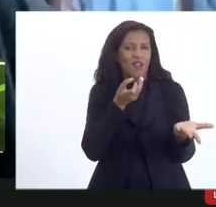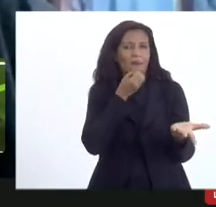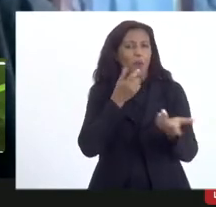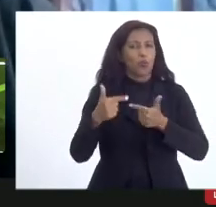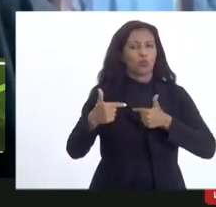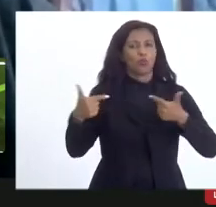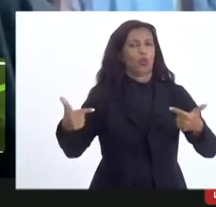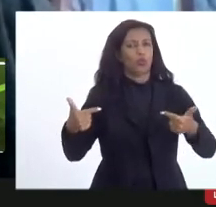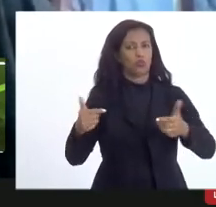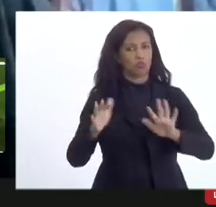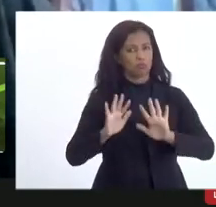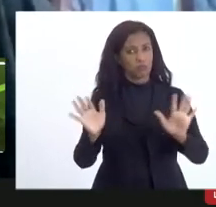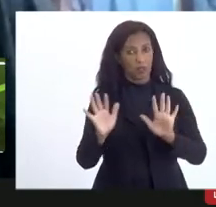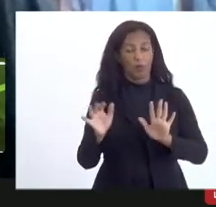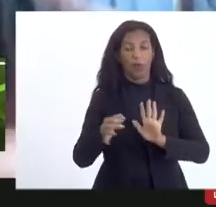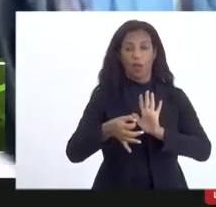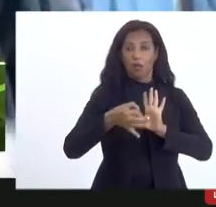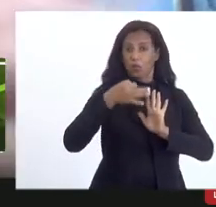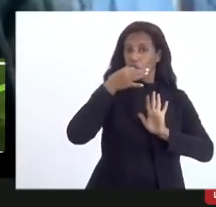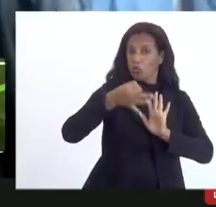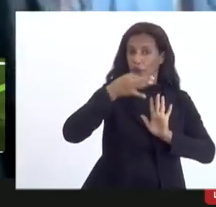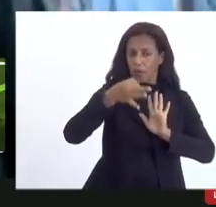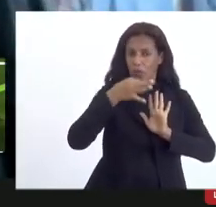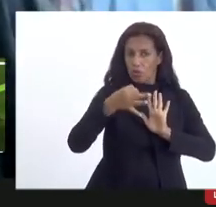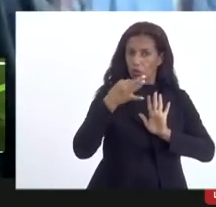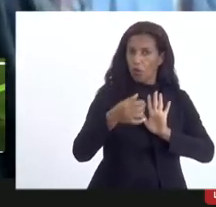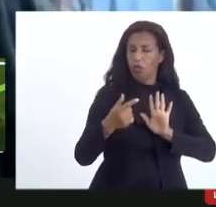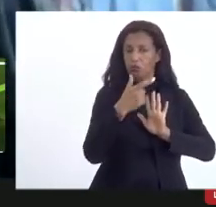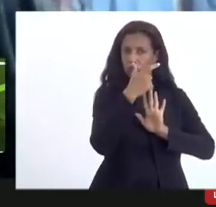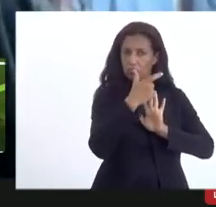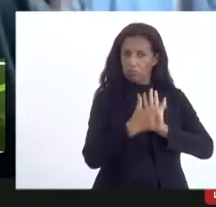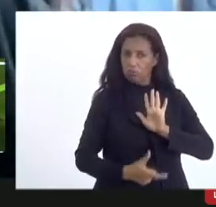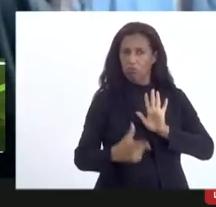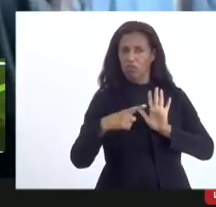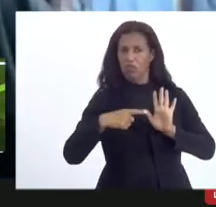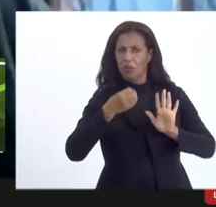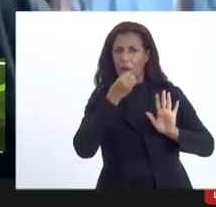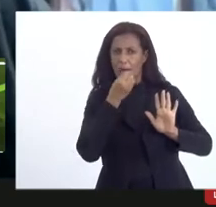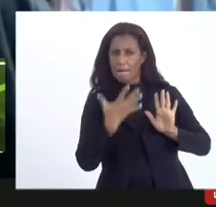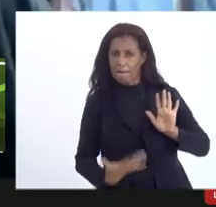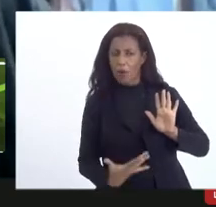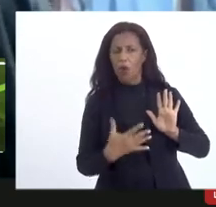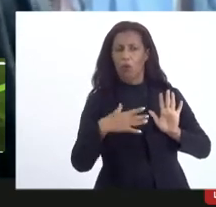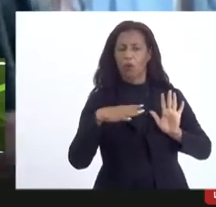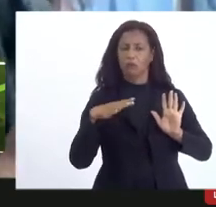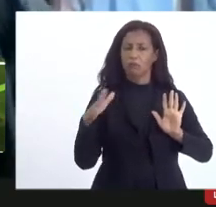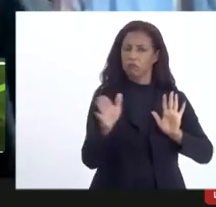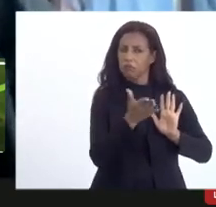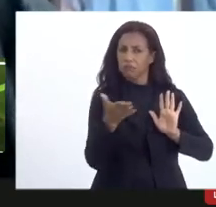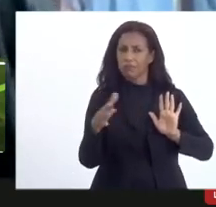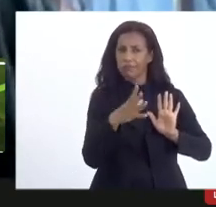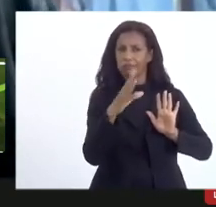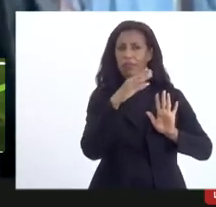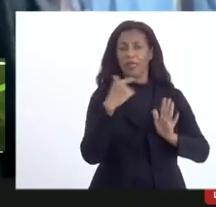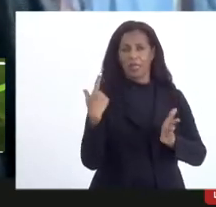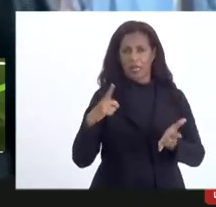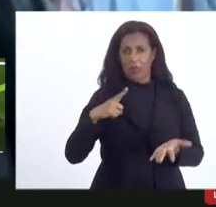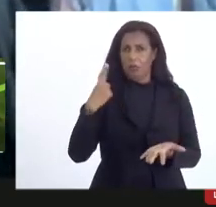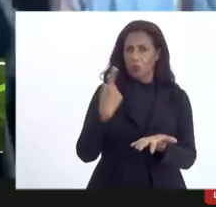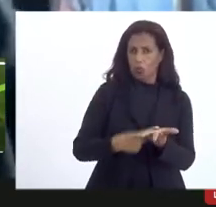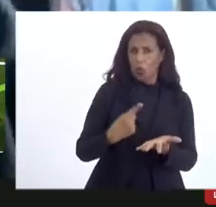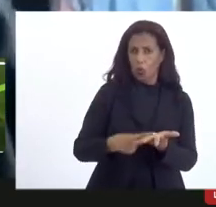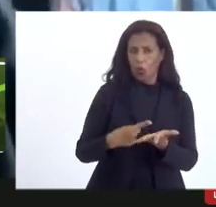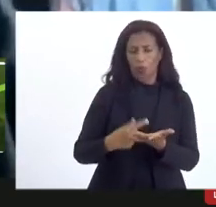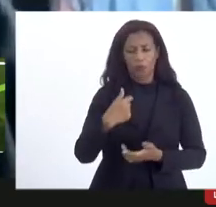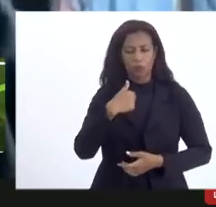sorte. As sugestões apresentadas que tiverem consenso, a ampla maioria, temos o compromisso, eu e o